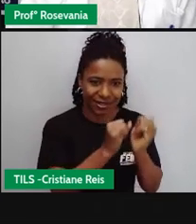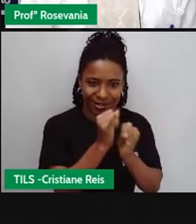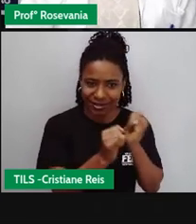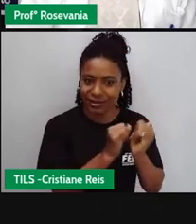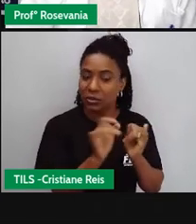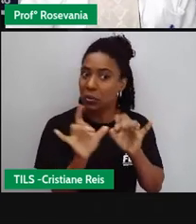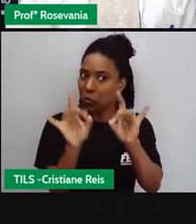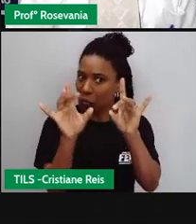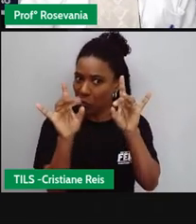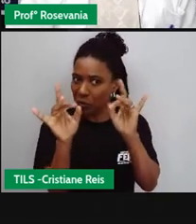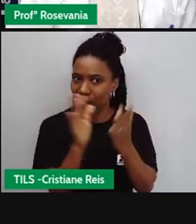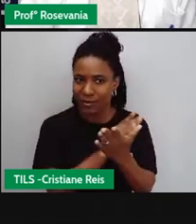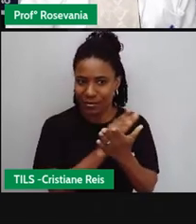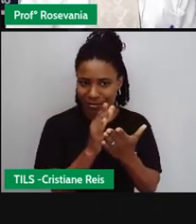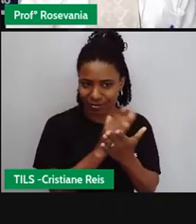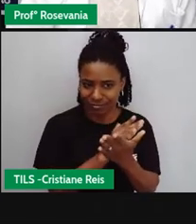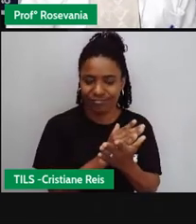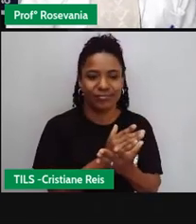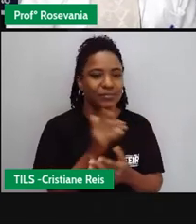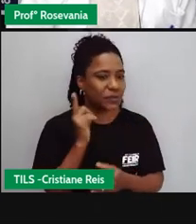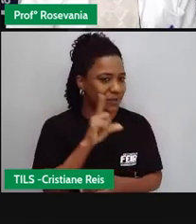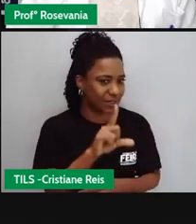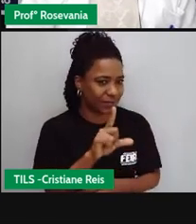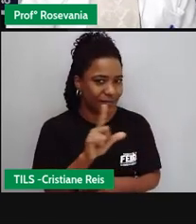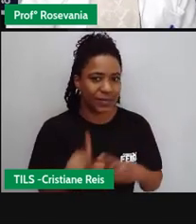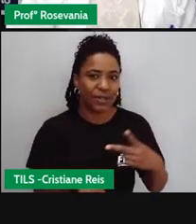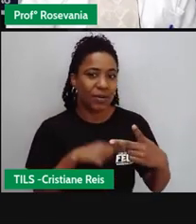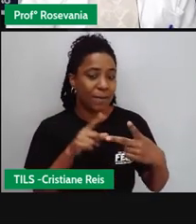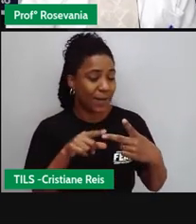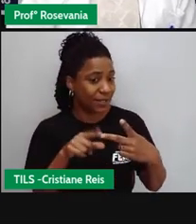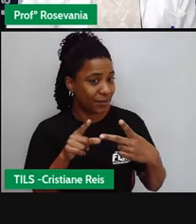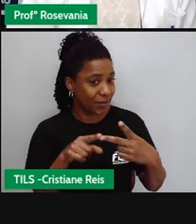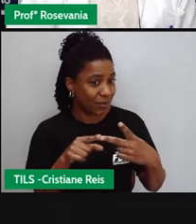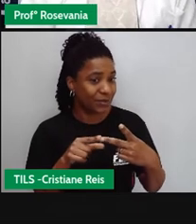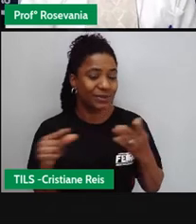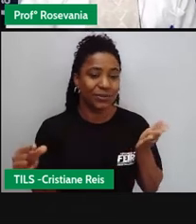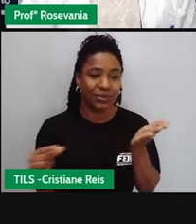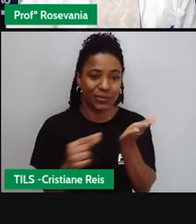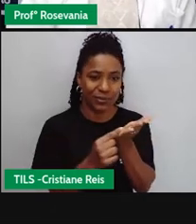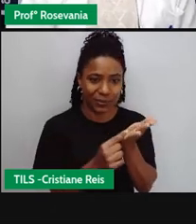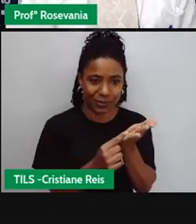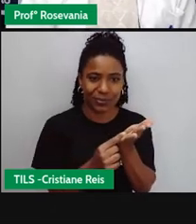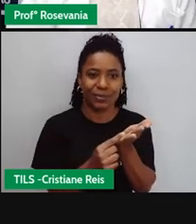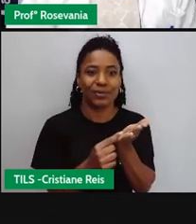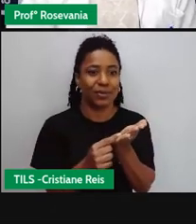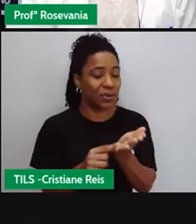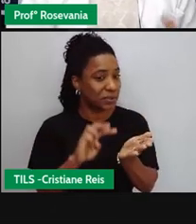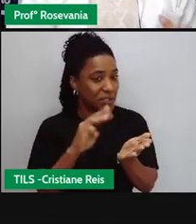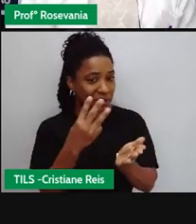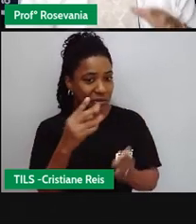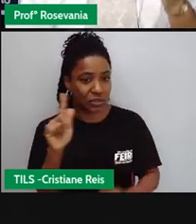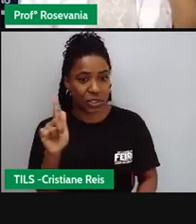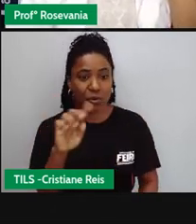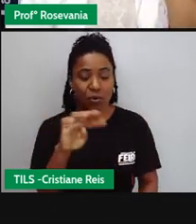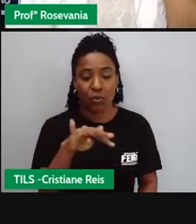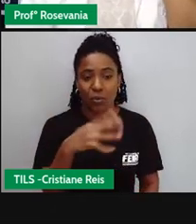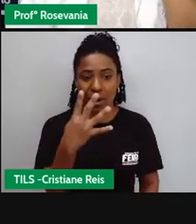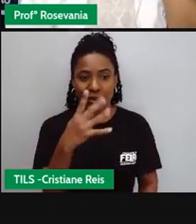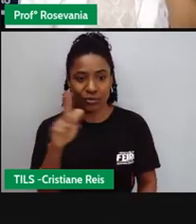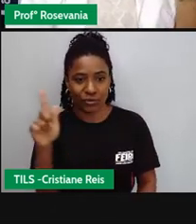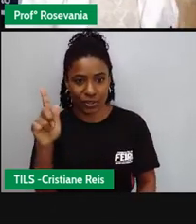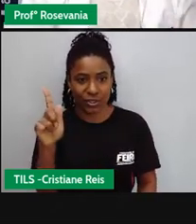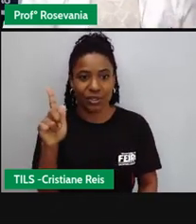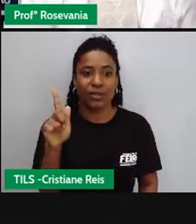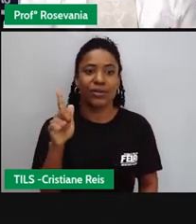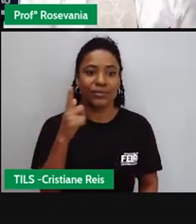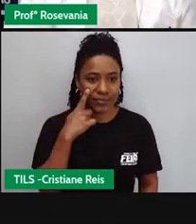então eu percebo que quando eu mudo para conectar o móvel que a móvel em 3G ou 4G que agora ainda não